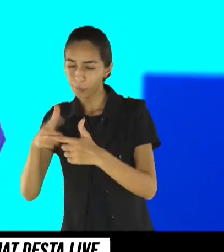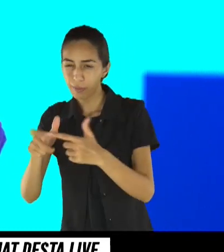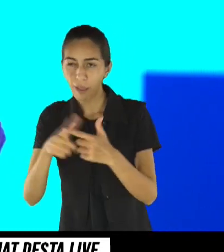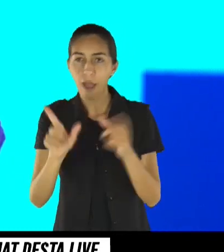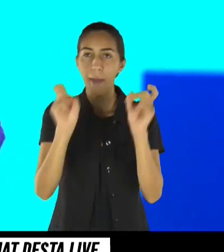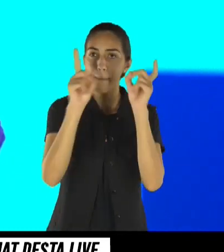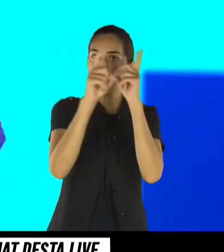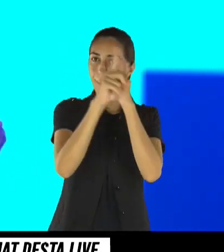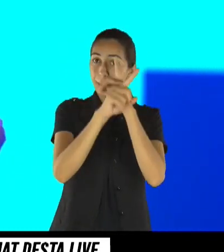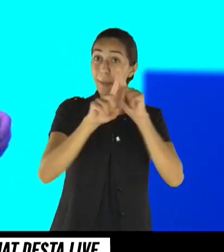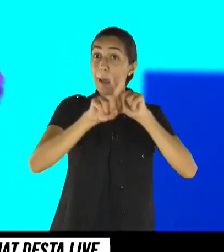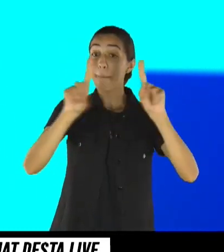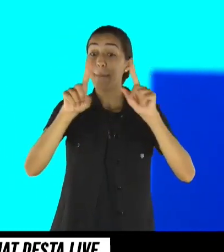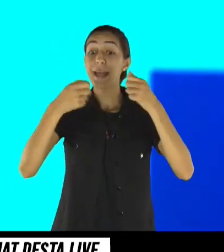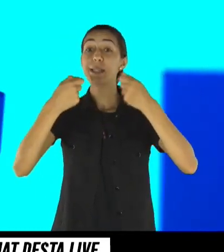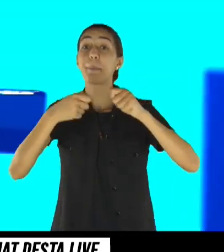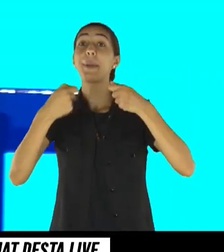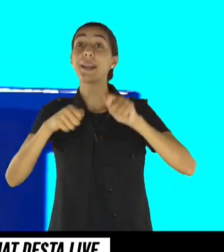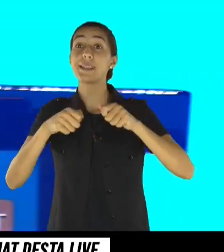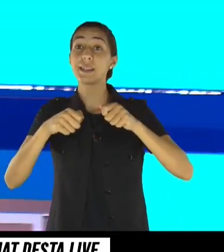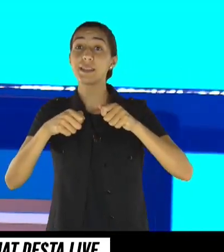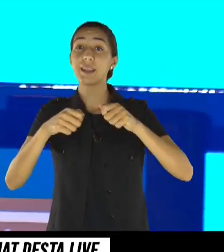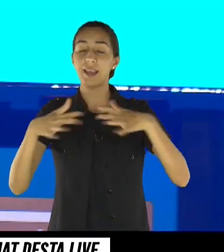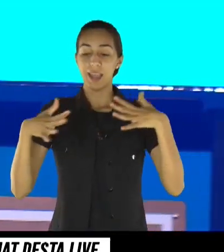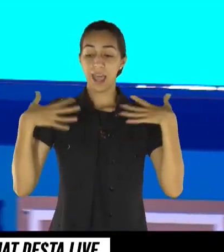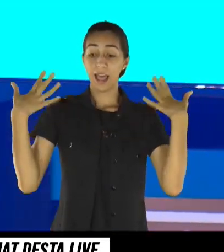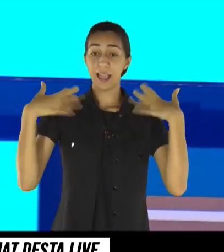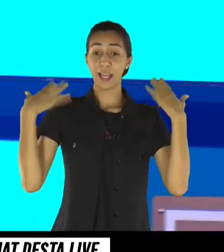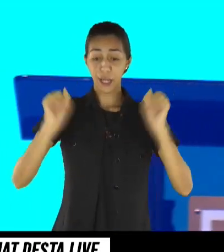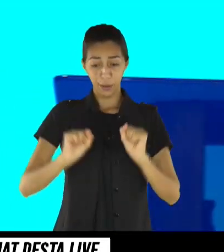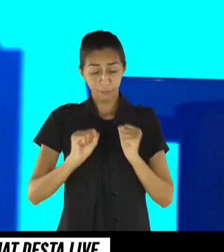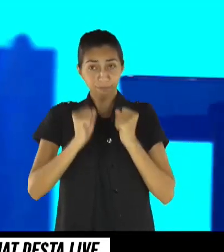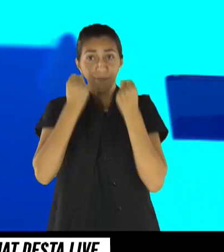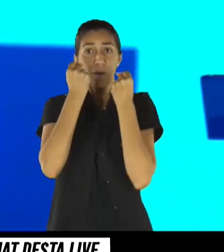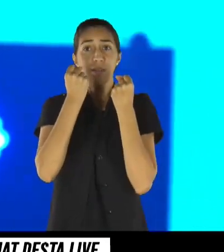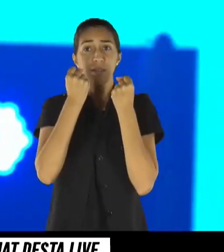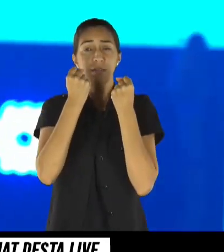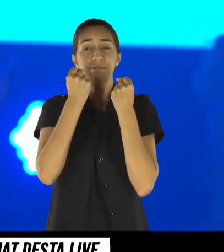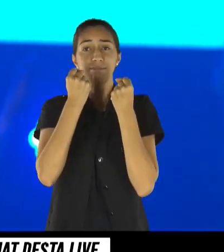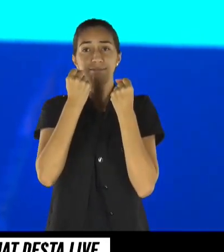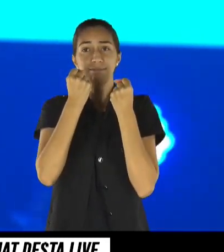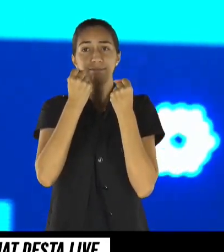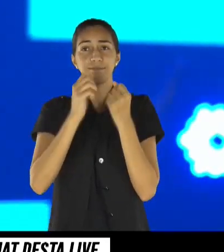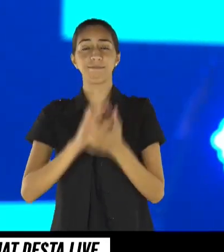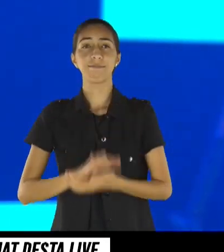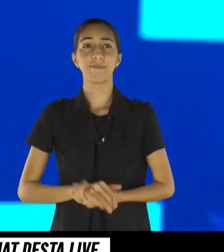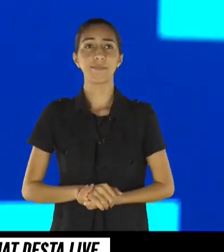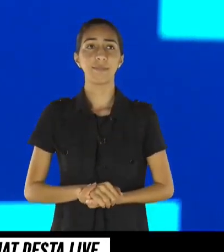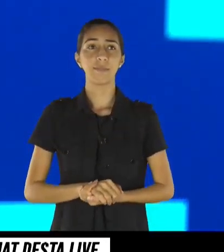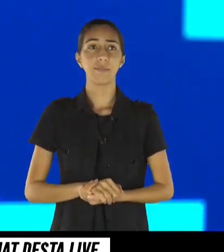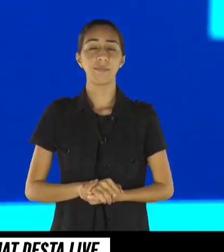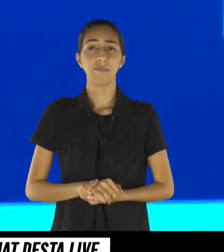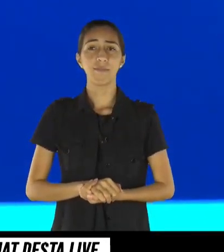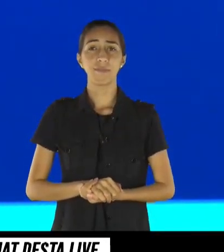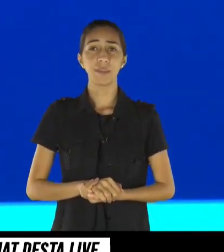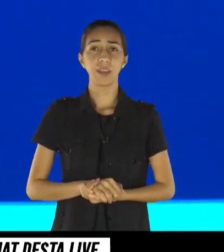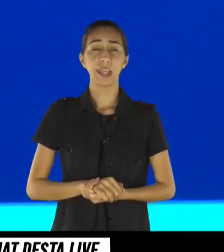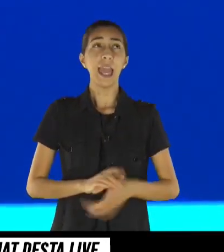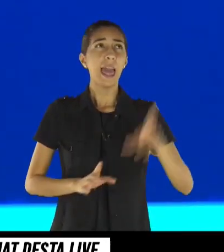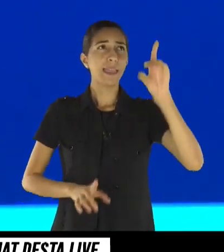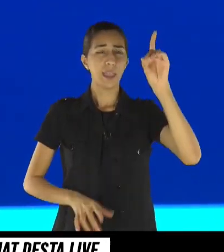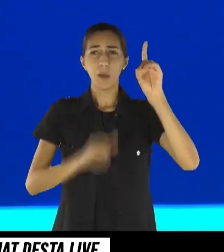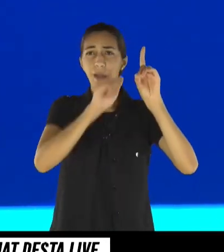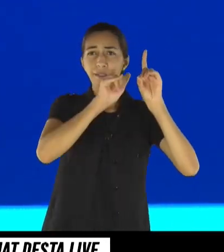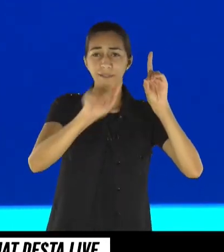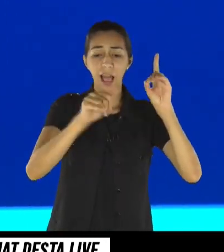ânimo. Eu estou dizendo para você nessa noite, Jesus está dizendo para mim e para você, tem de bom ânimo? Ciro, tem bom ânimo? Não desanima,